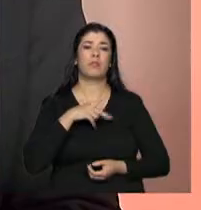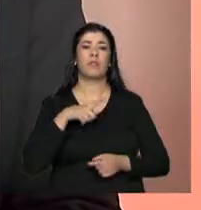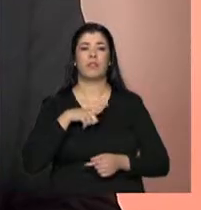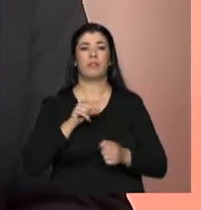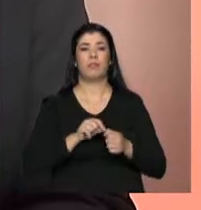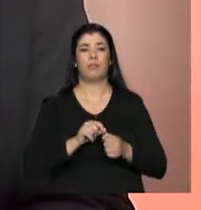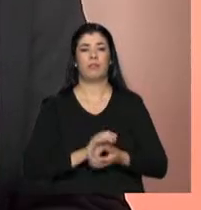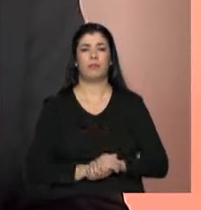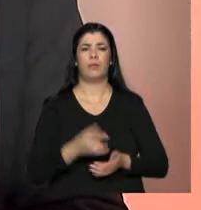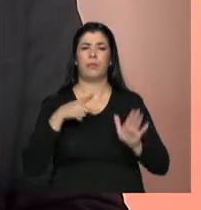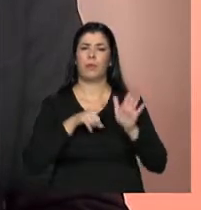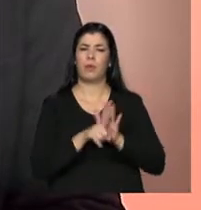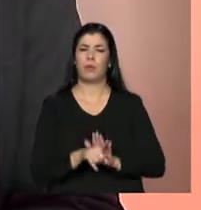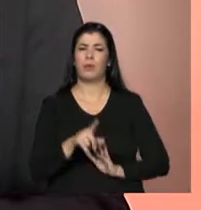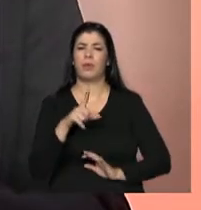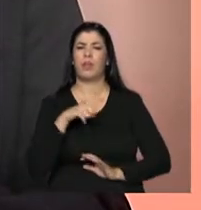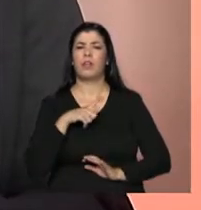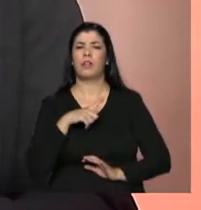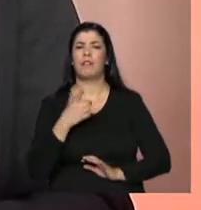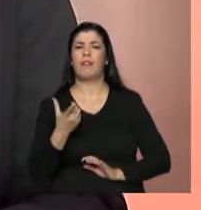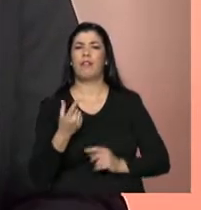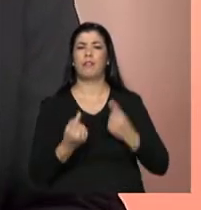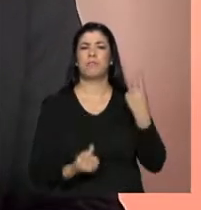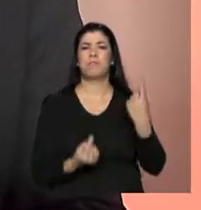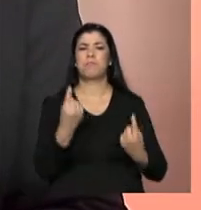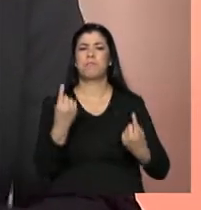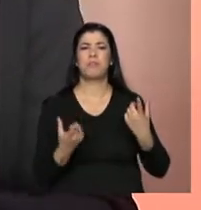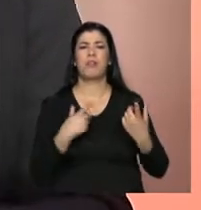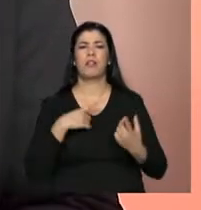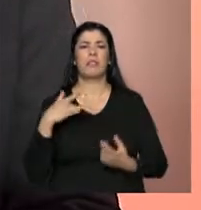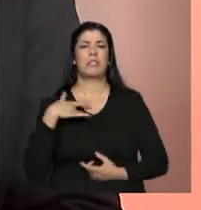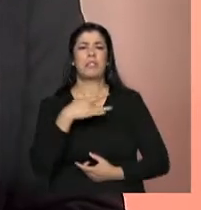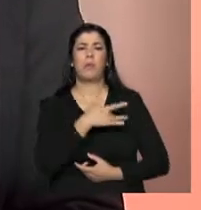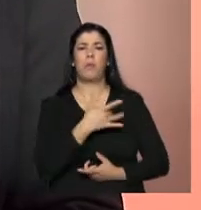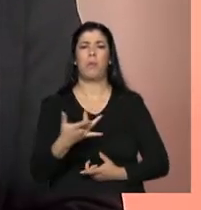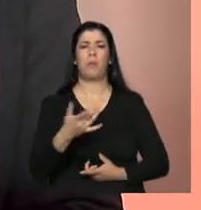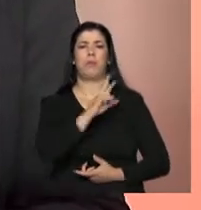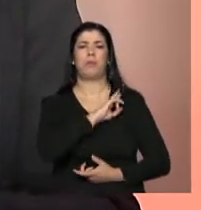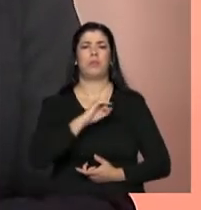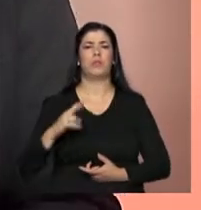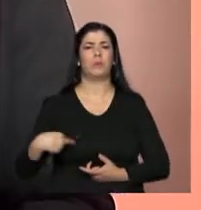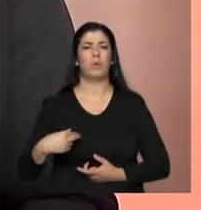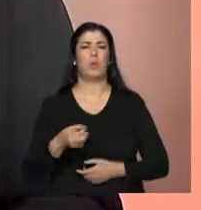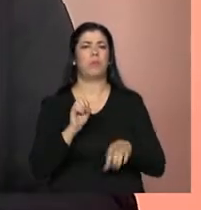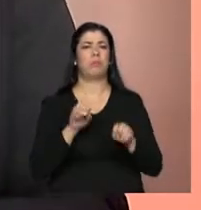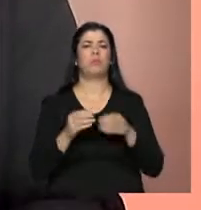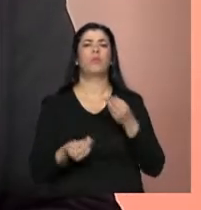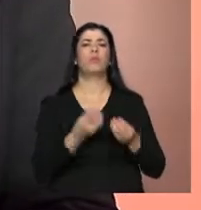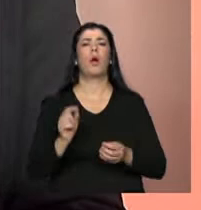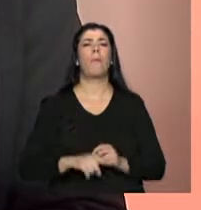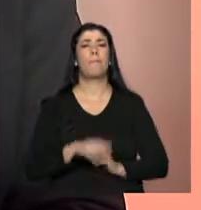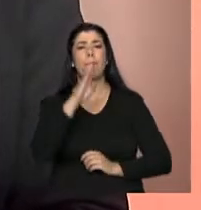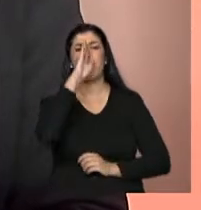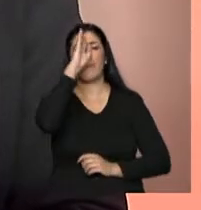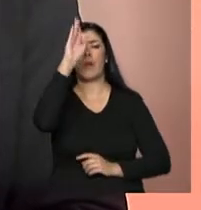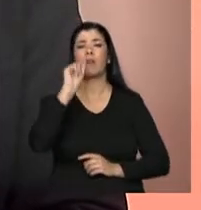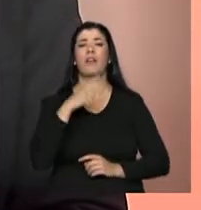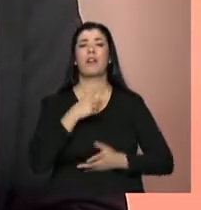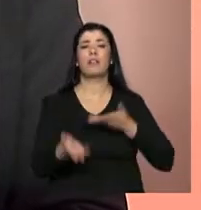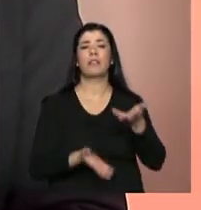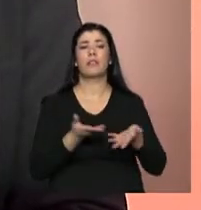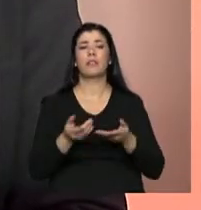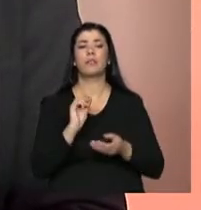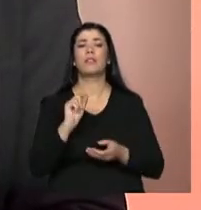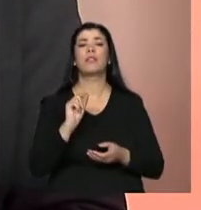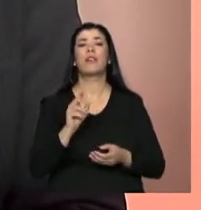Tem alguma entidade que participa mais, enfim, são as entidades religiosas, de saúde, vocês têm esse levantamento, tem alguma prioridade? Depois